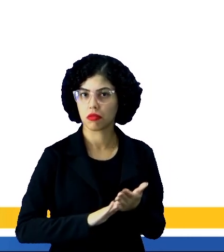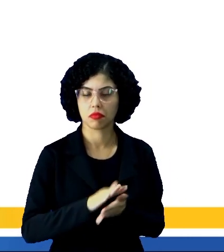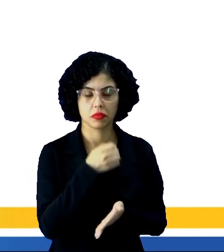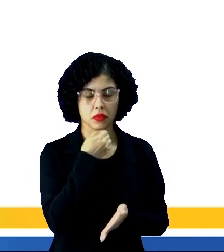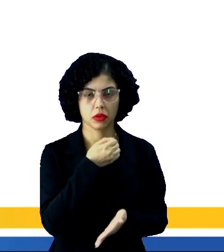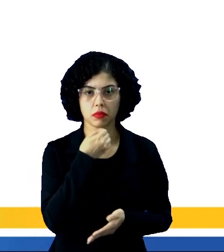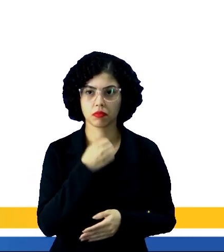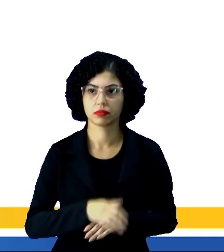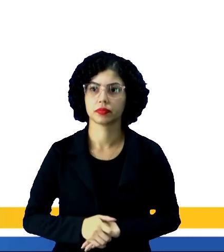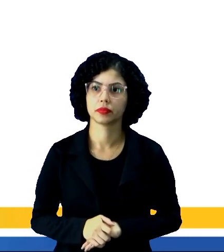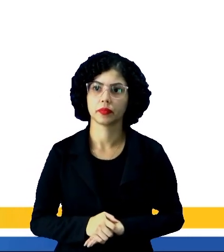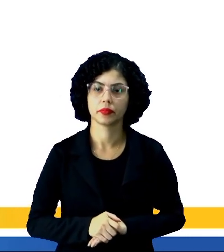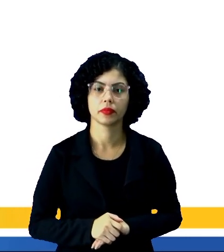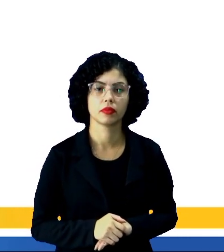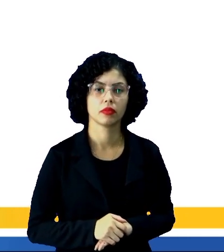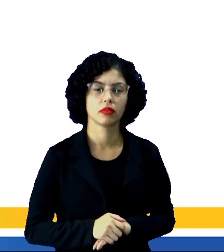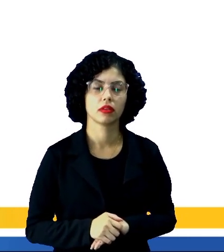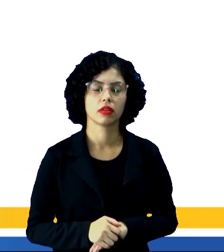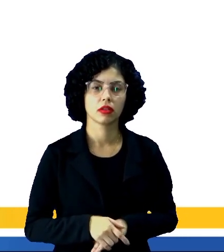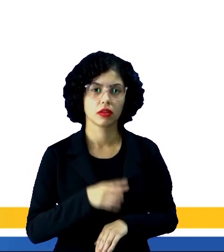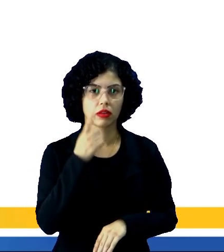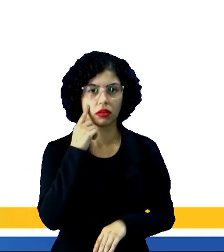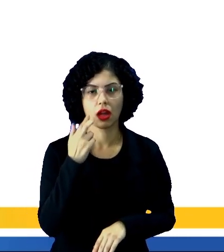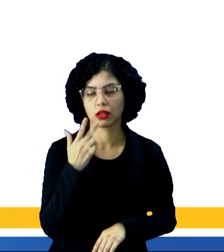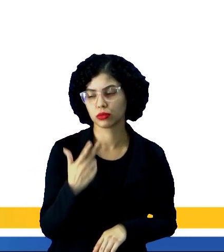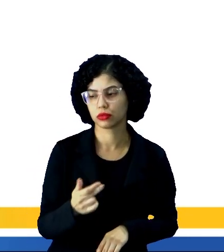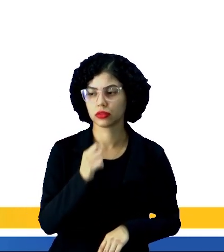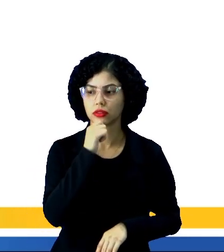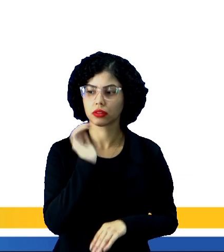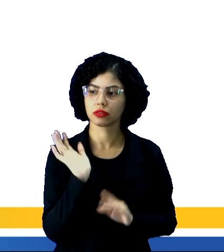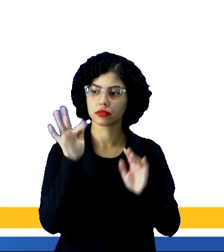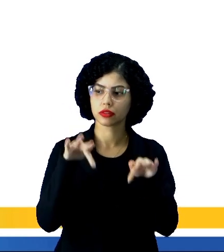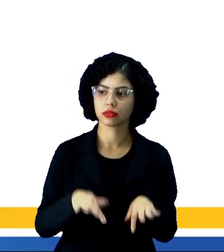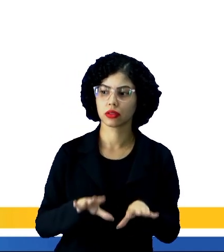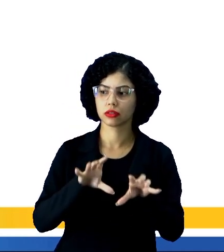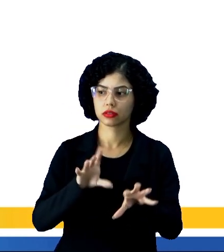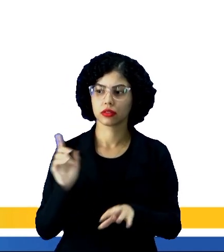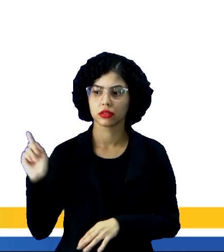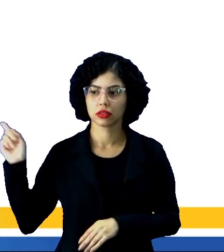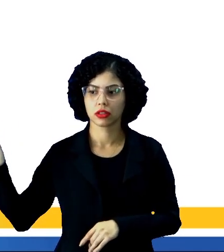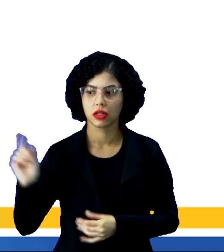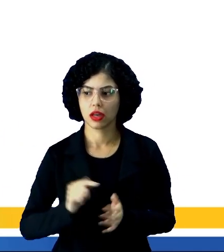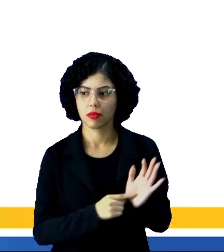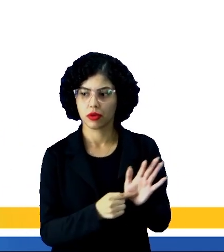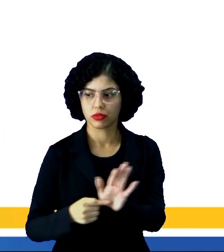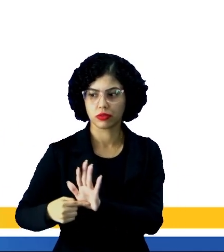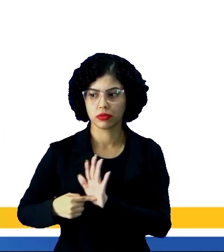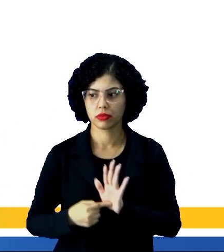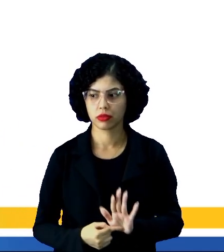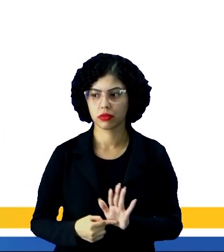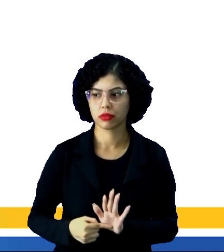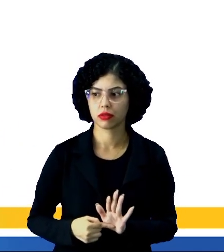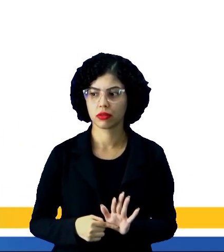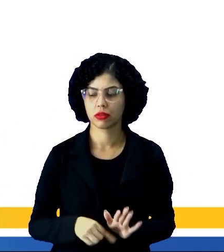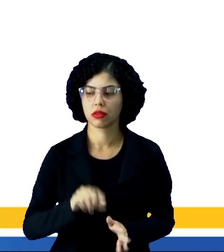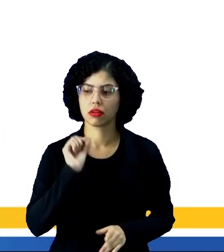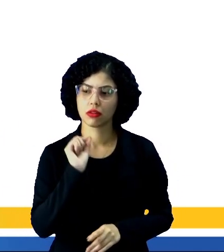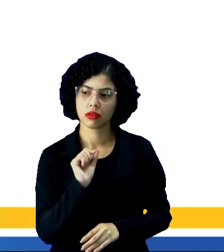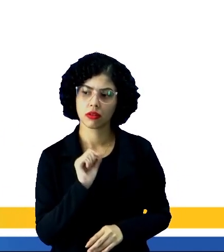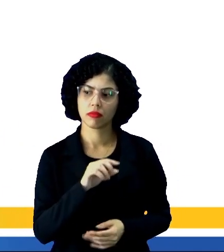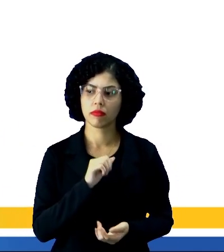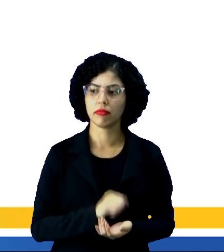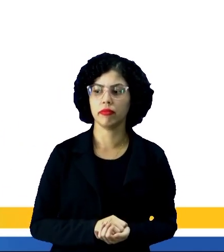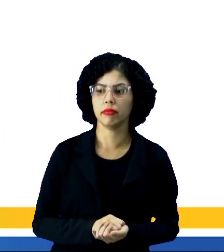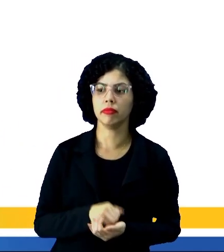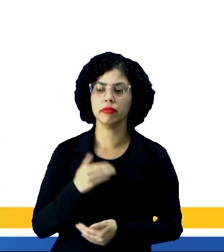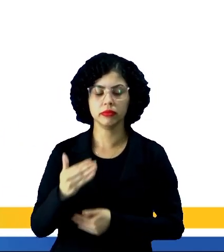declaração aos repórteres. Então, observem que a notícia, a gente, ela finalizou dessa maneira, mostrando o quê? Mostrando o empenho do Daniel